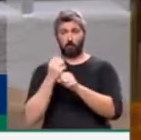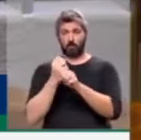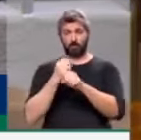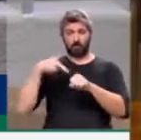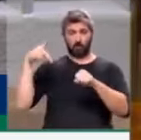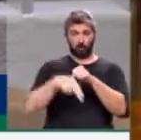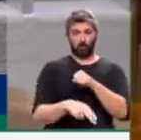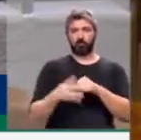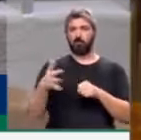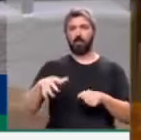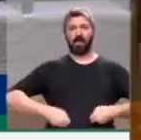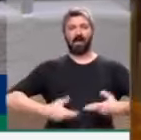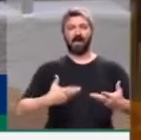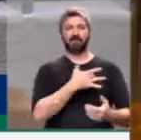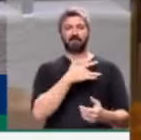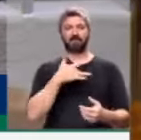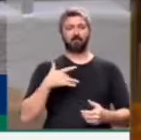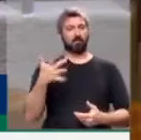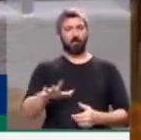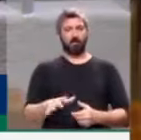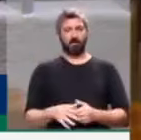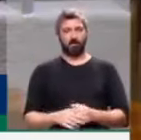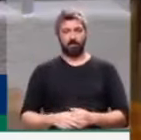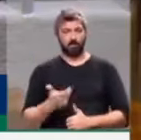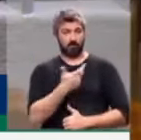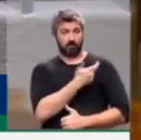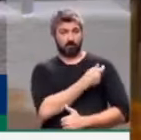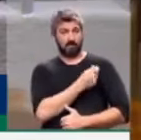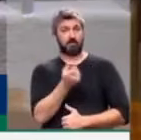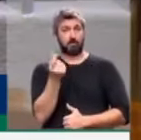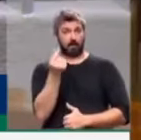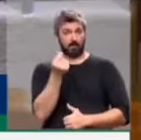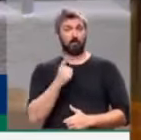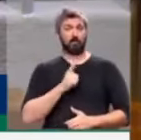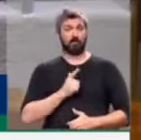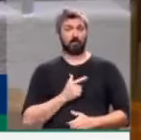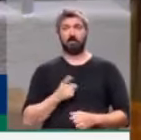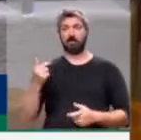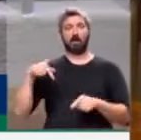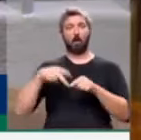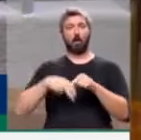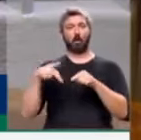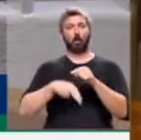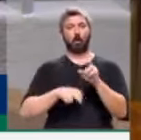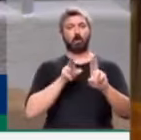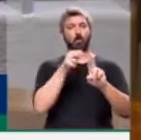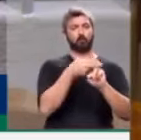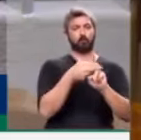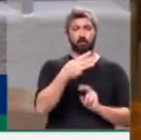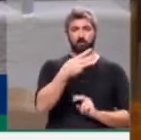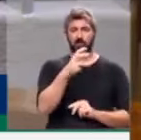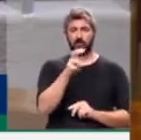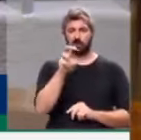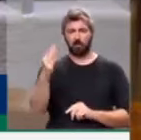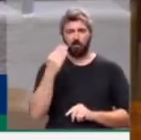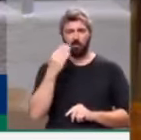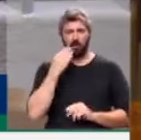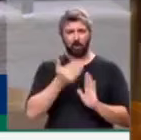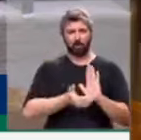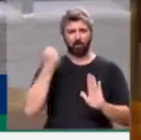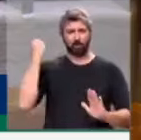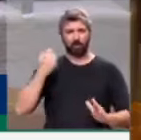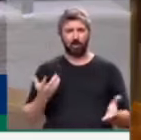verbas, porque ele não quer gastar com a saúde do povo. Vacina custa e eles estão cortando os recursos do SUS. 35 bilhões foram